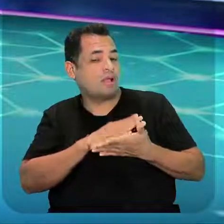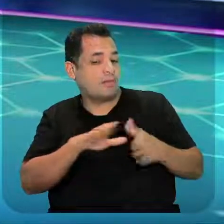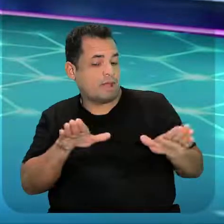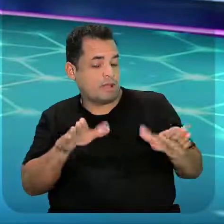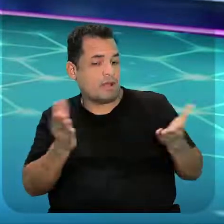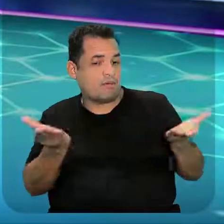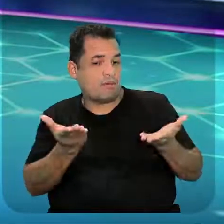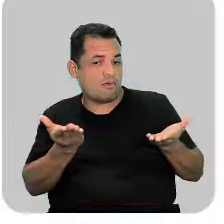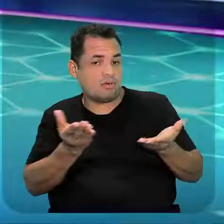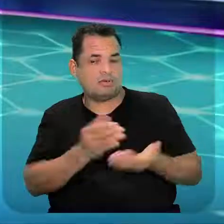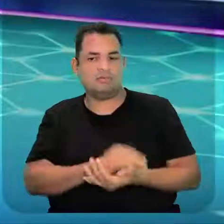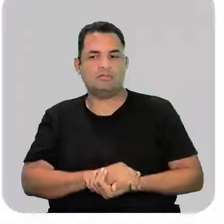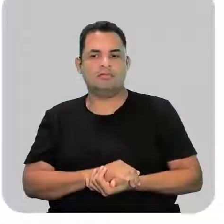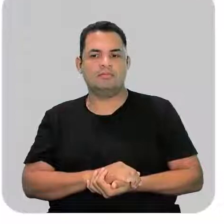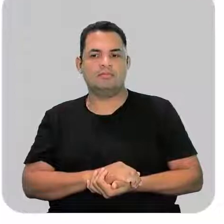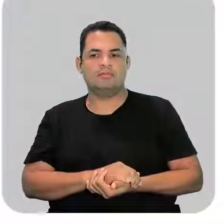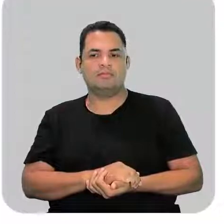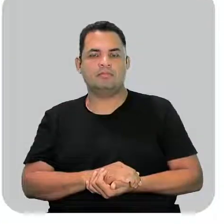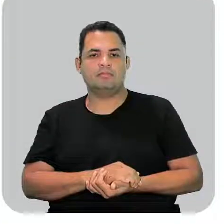lá?